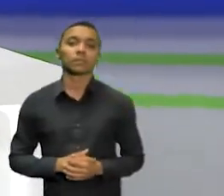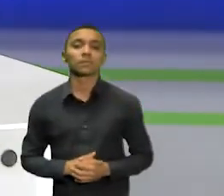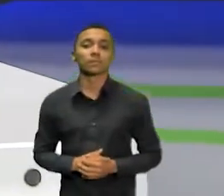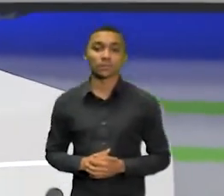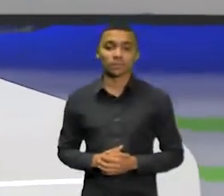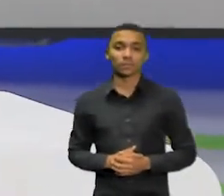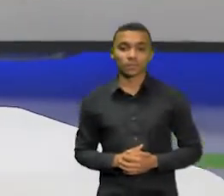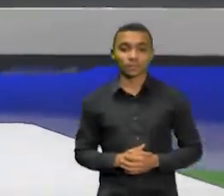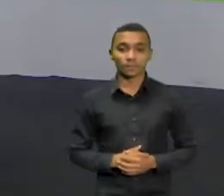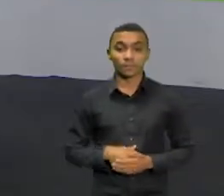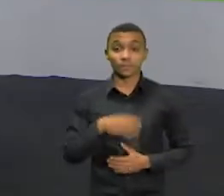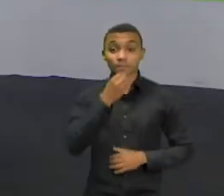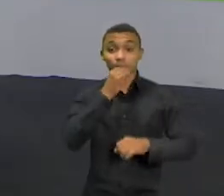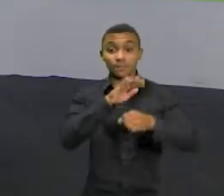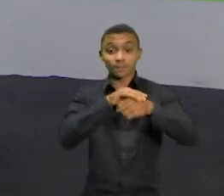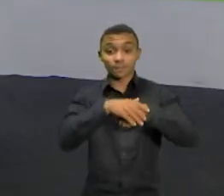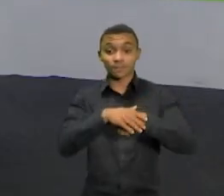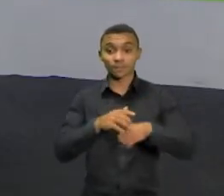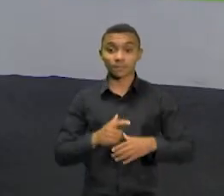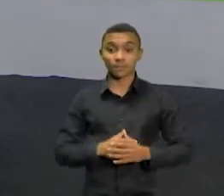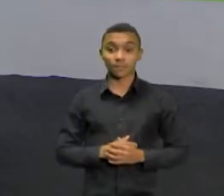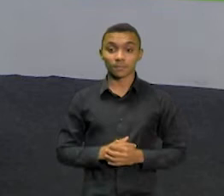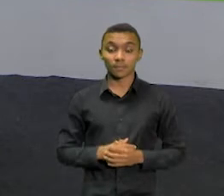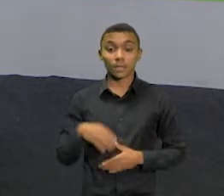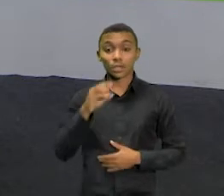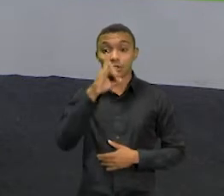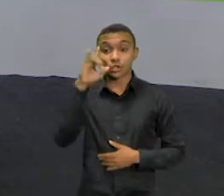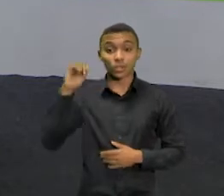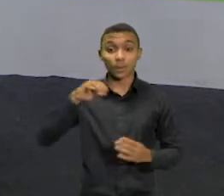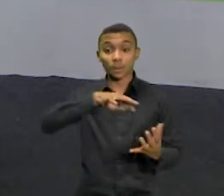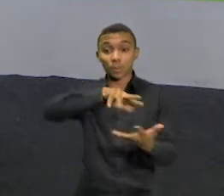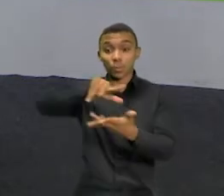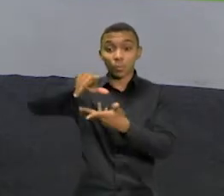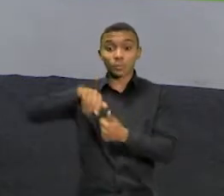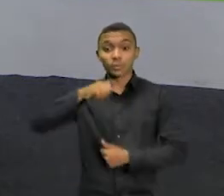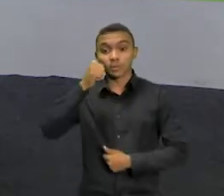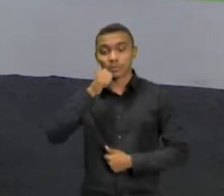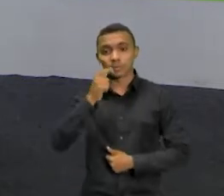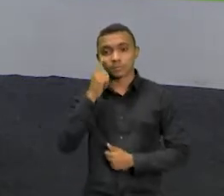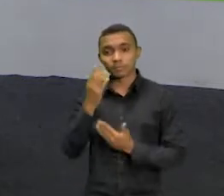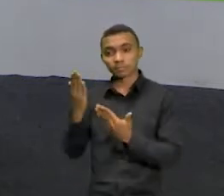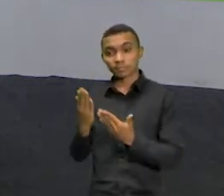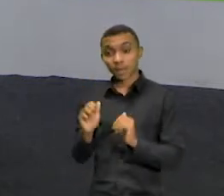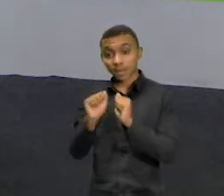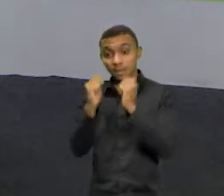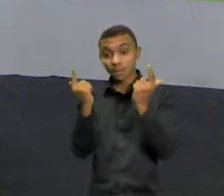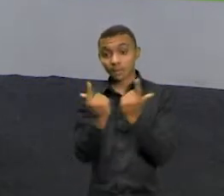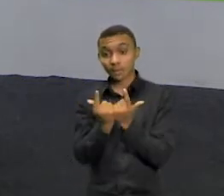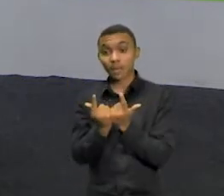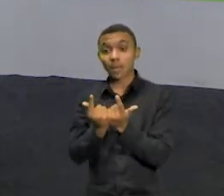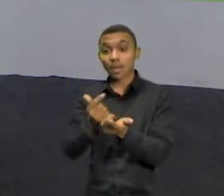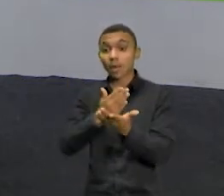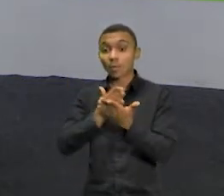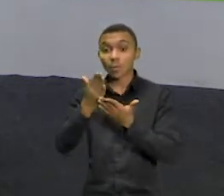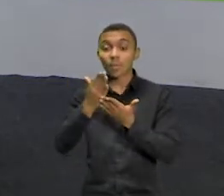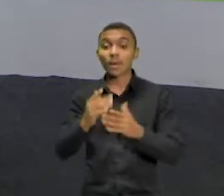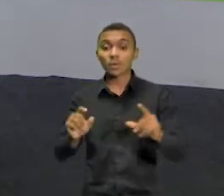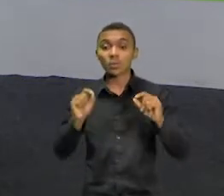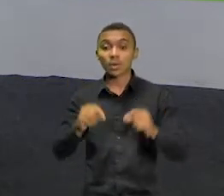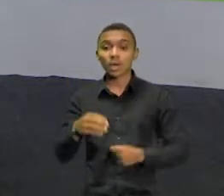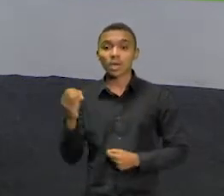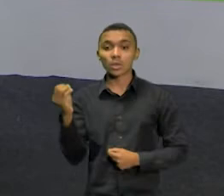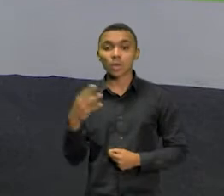Boa noite! No Dia Internacional da Mulher, a Assembleia Legislativa do Ceará inaugura o novo Complexo da